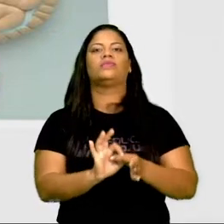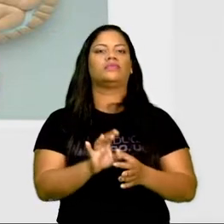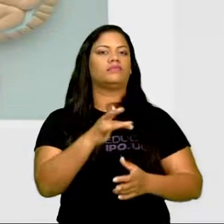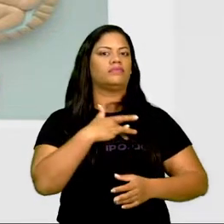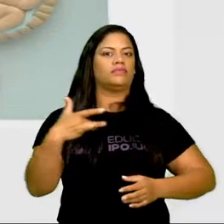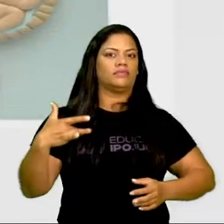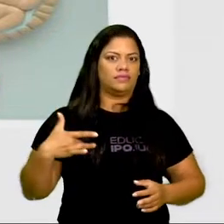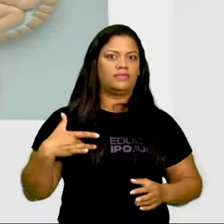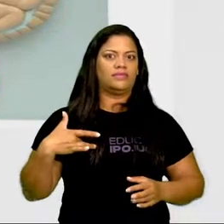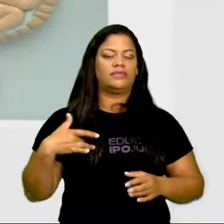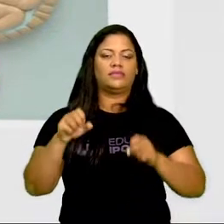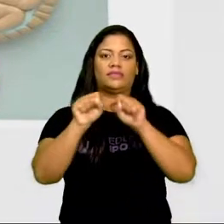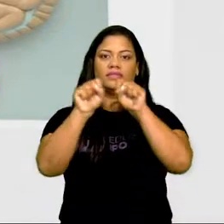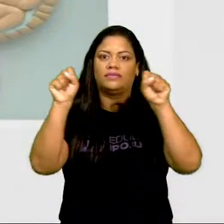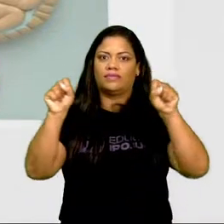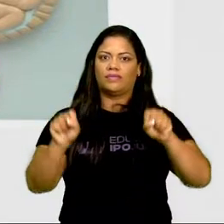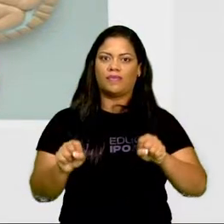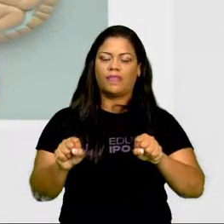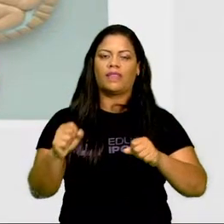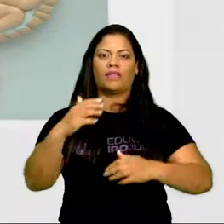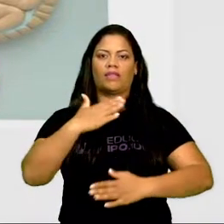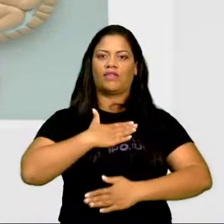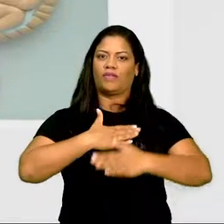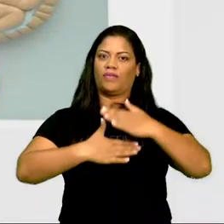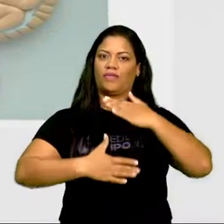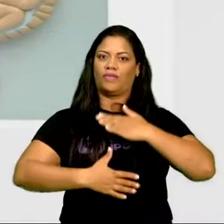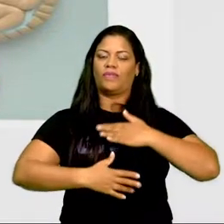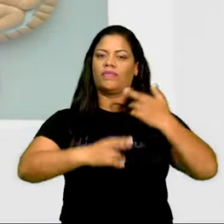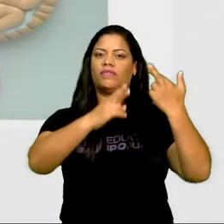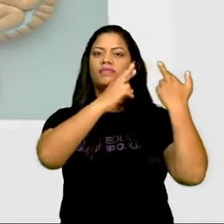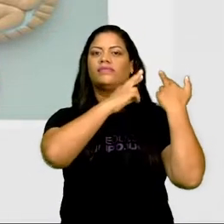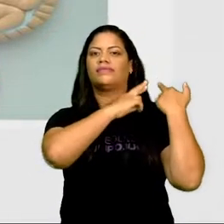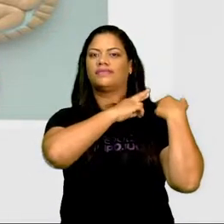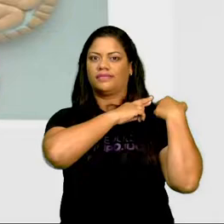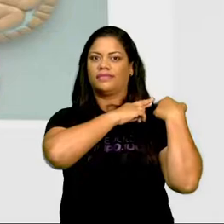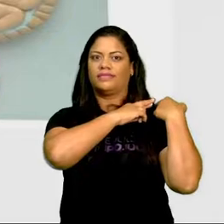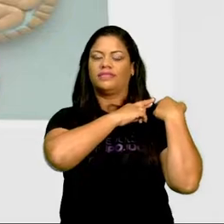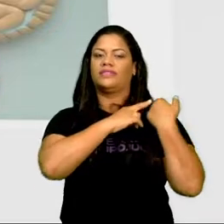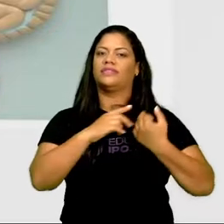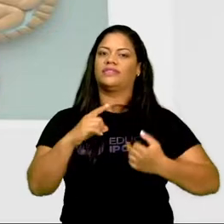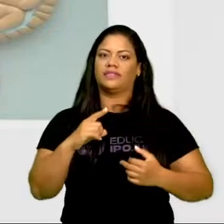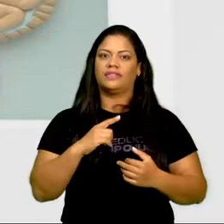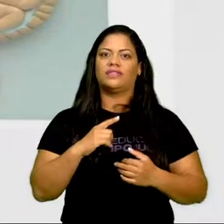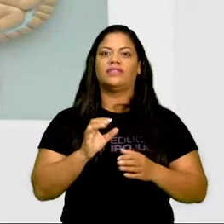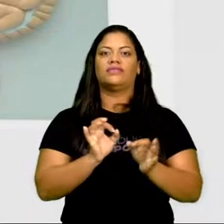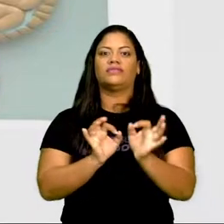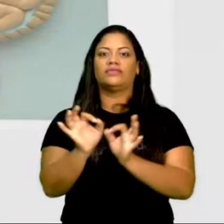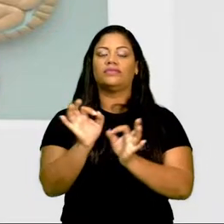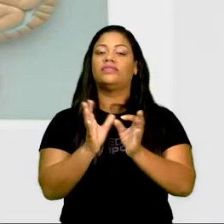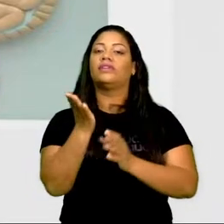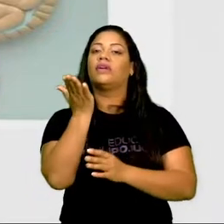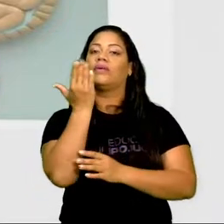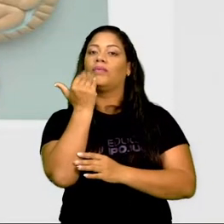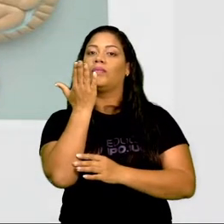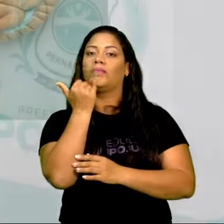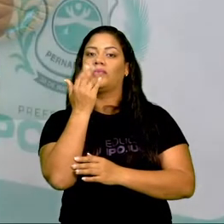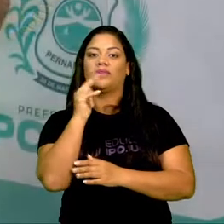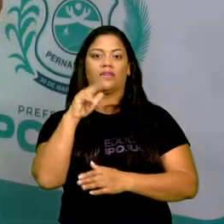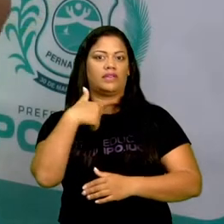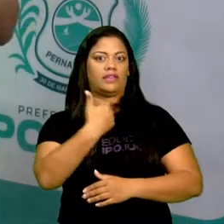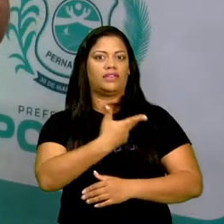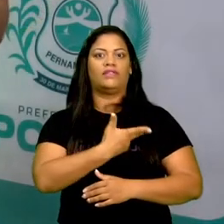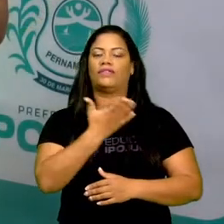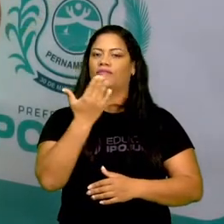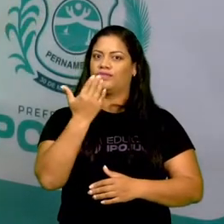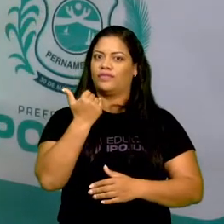sistema digestório, ele é o sistema do corpo humano responsável por garantir o processamento do alimento que a gente come,